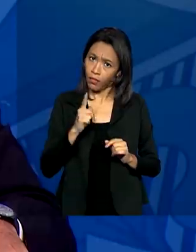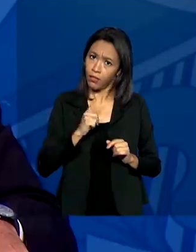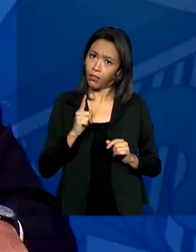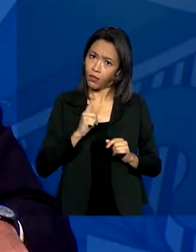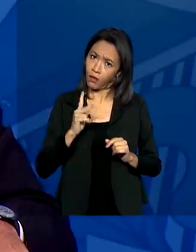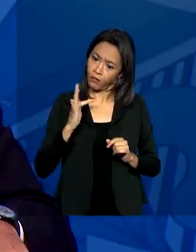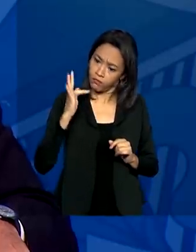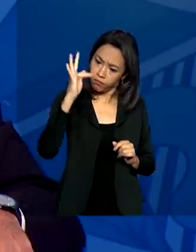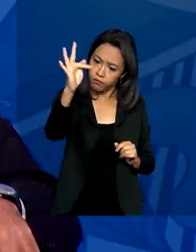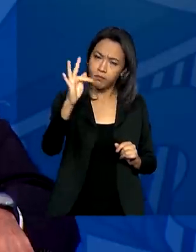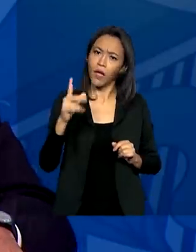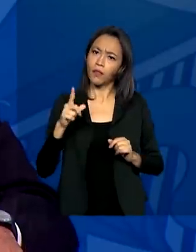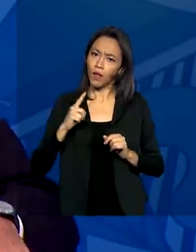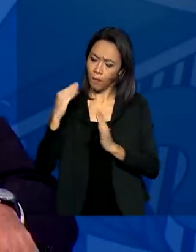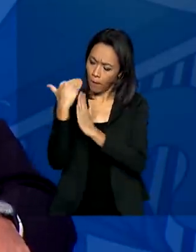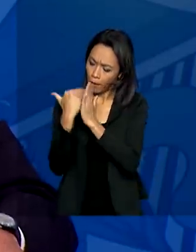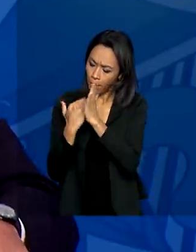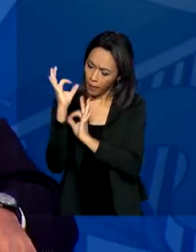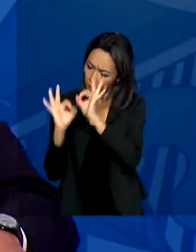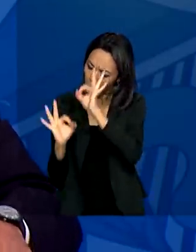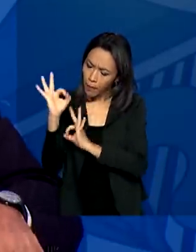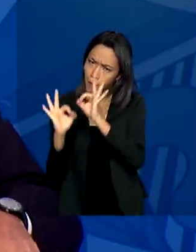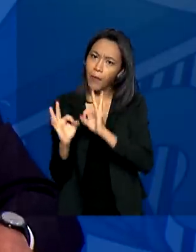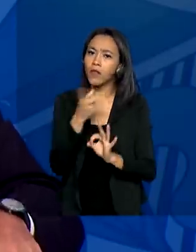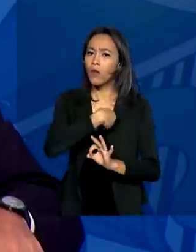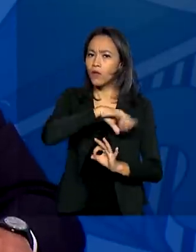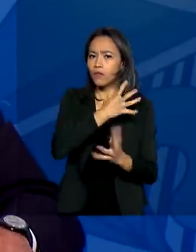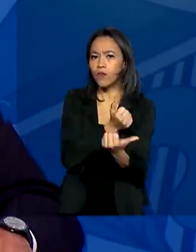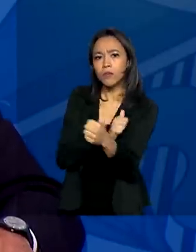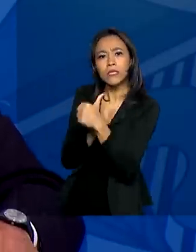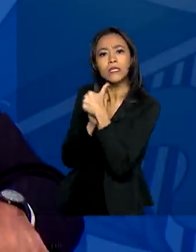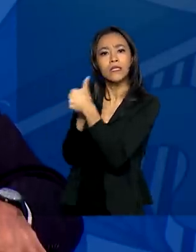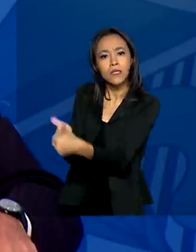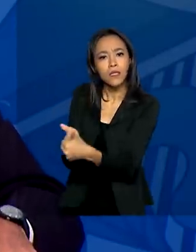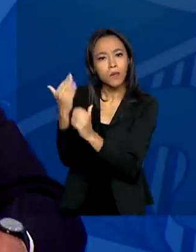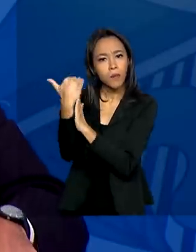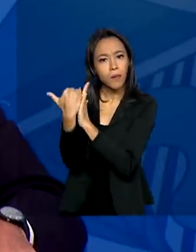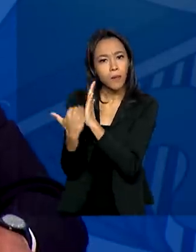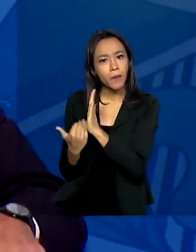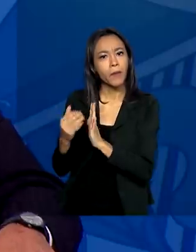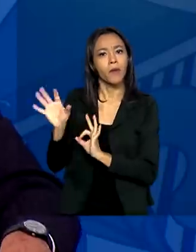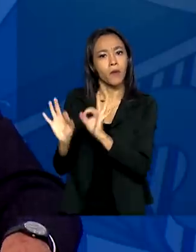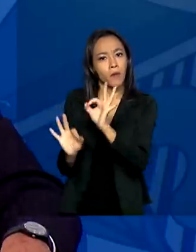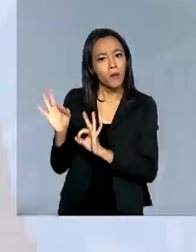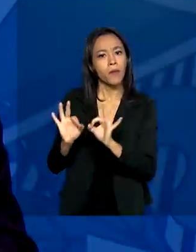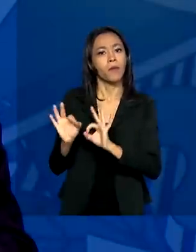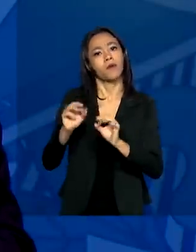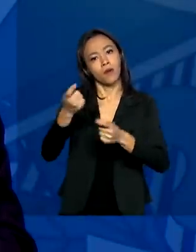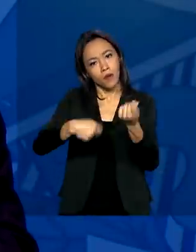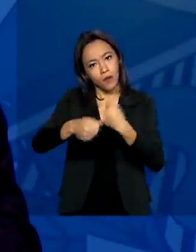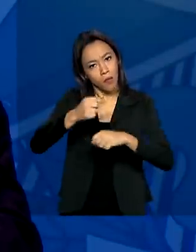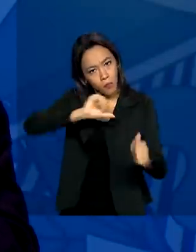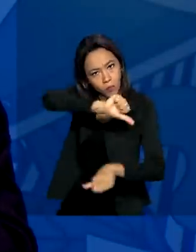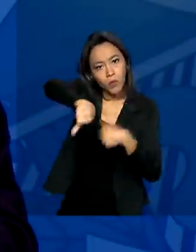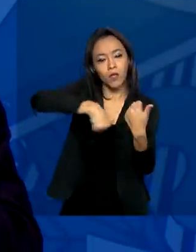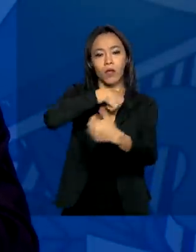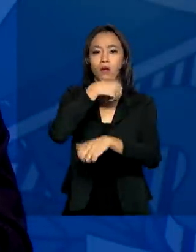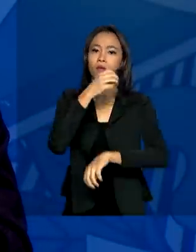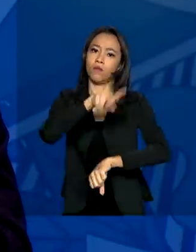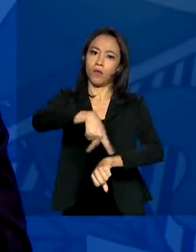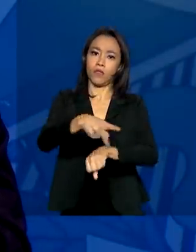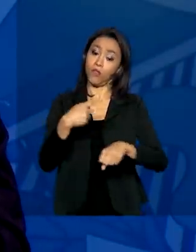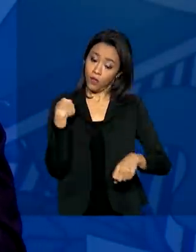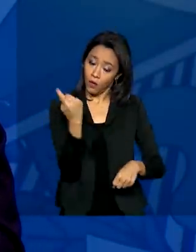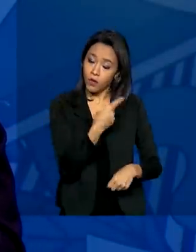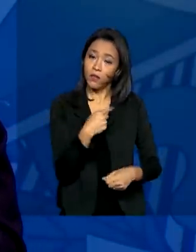tem programa. Nós vamos seguir com o nosso programa econômico de transformação do Estado brasileiro, porque nós temos o compromisso da